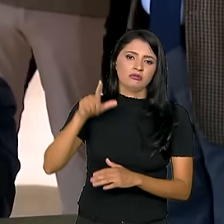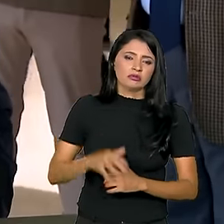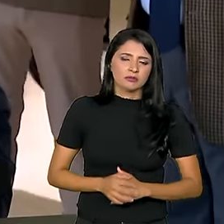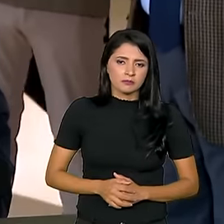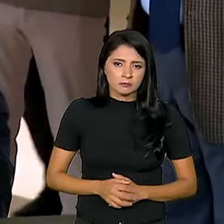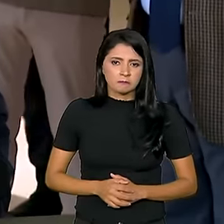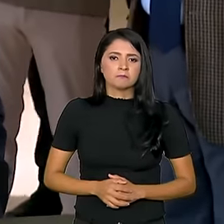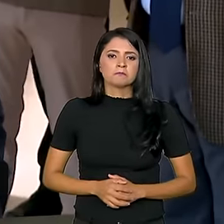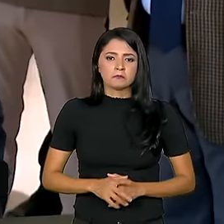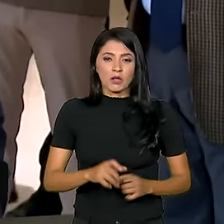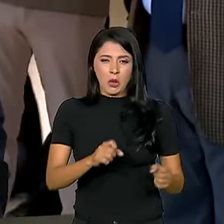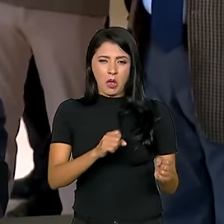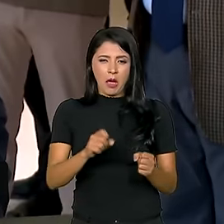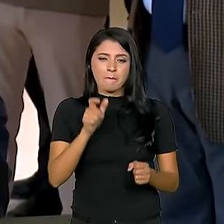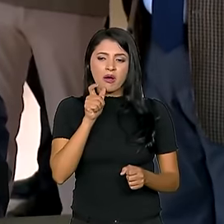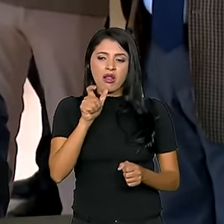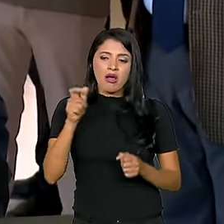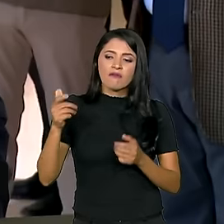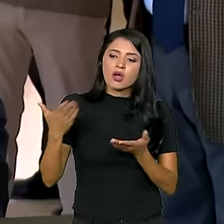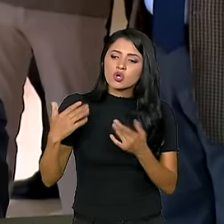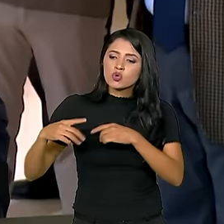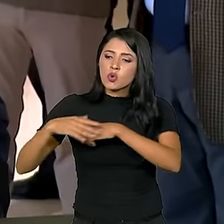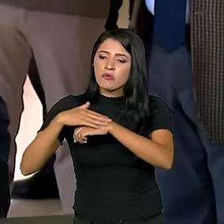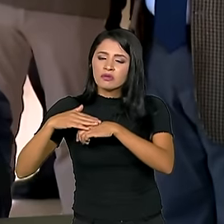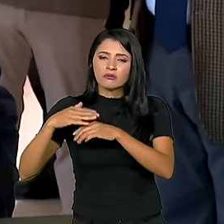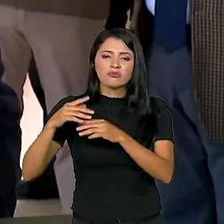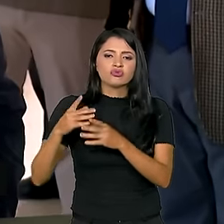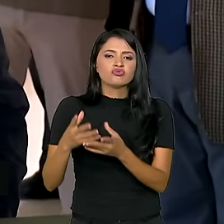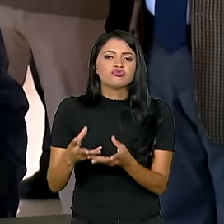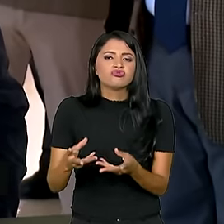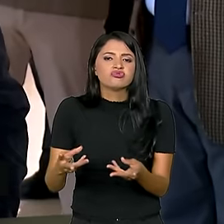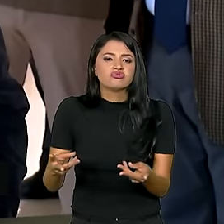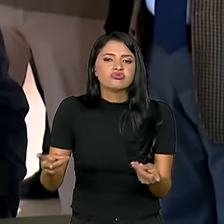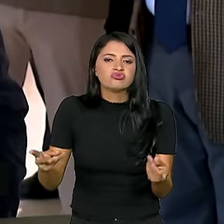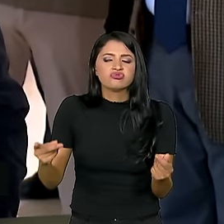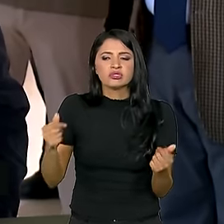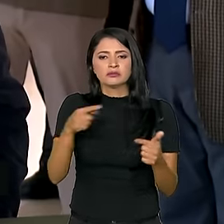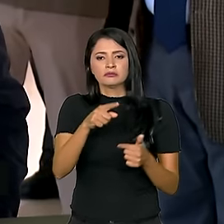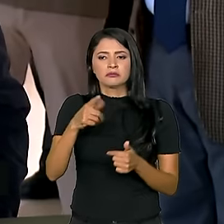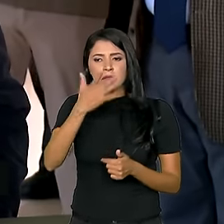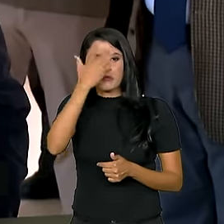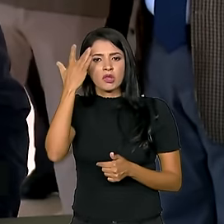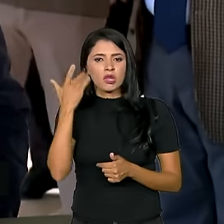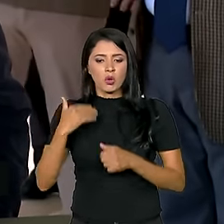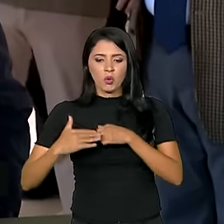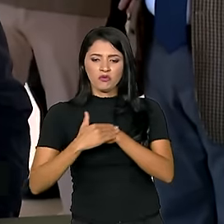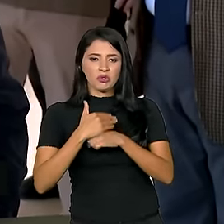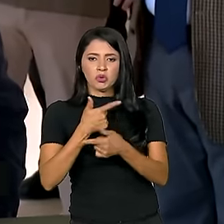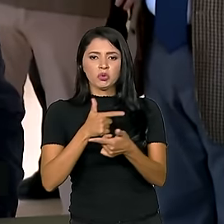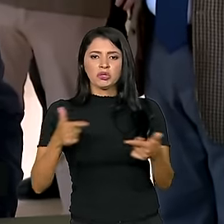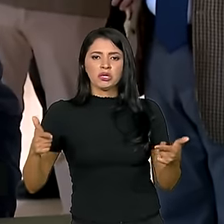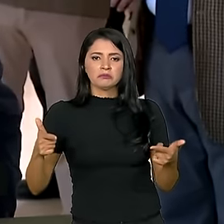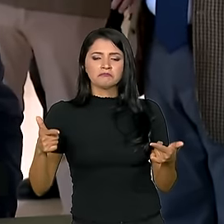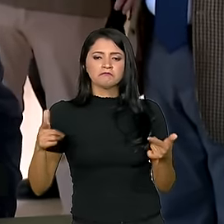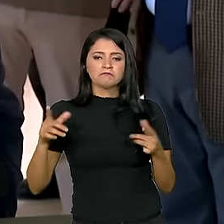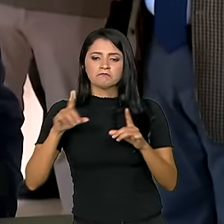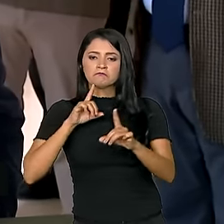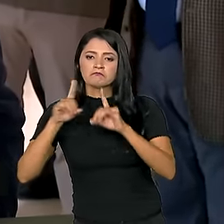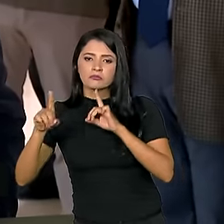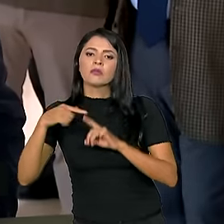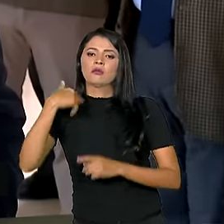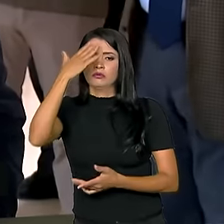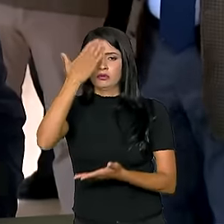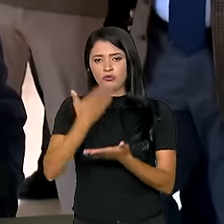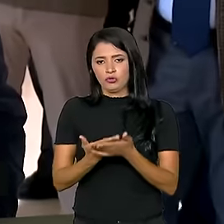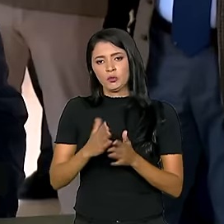Quando o poder da palavra se exauriu por fragilidade dos conversadores. E eu acredito muito nisso.